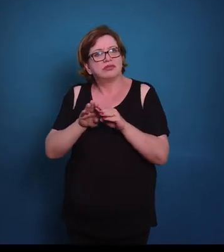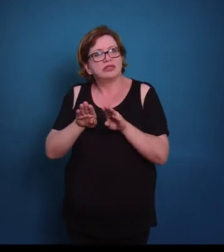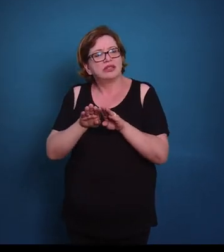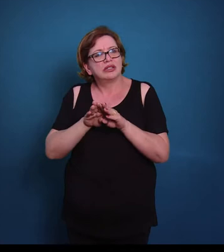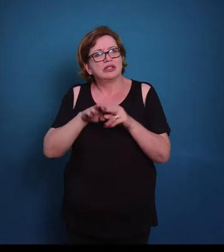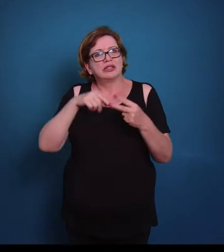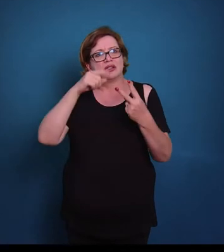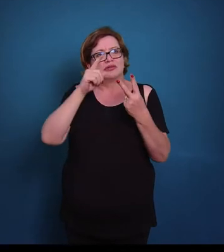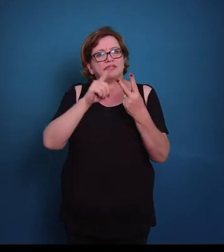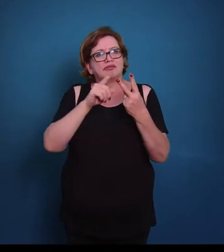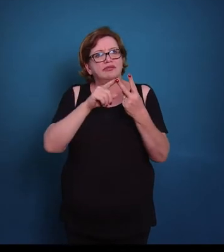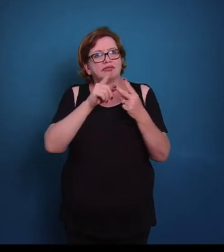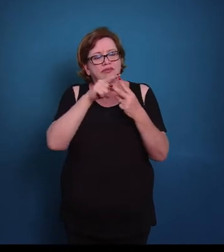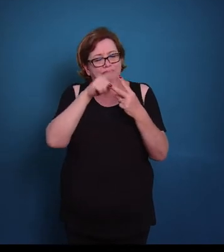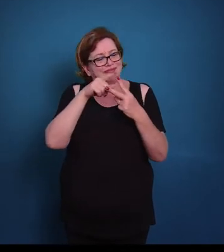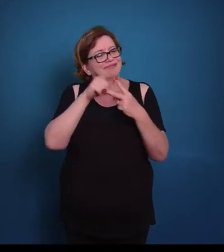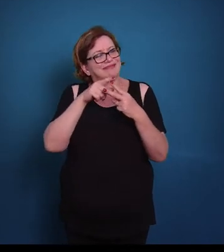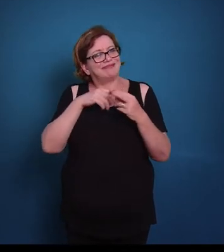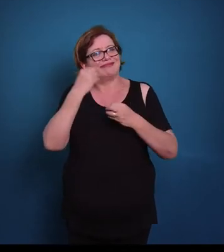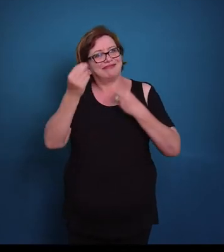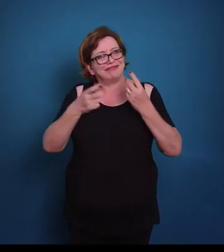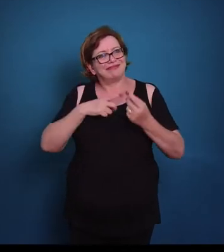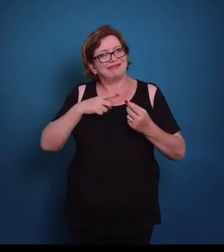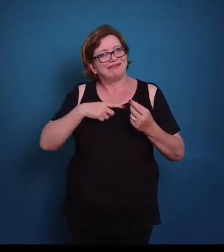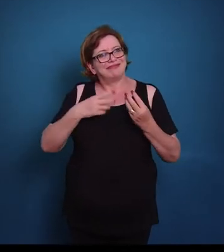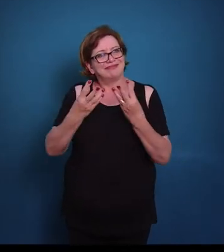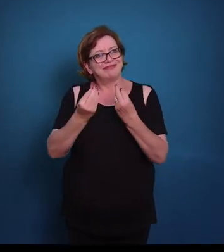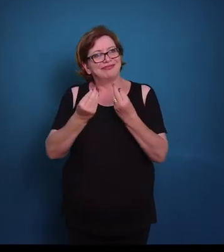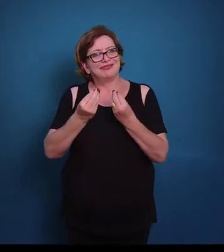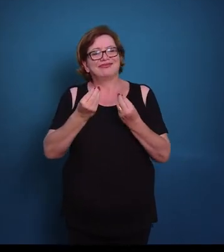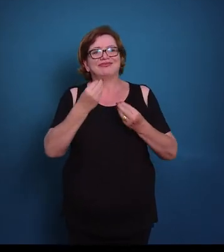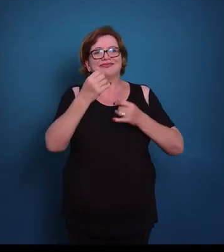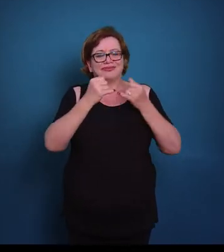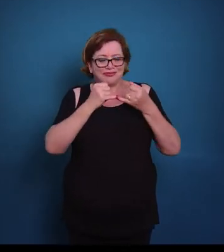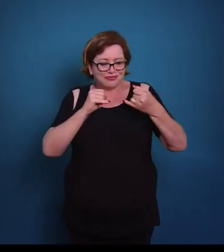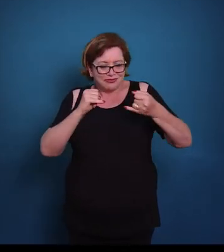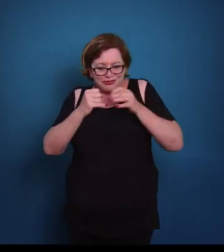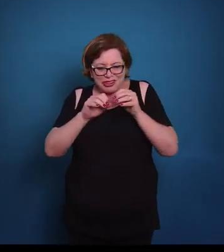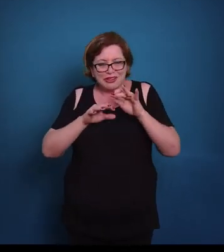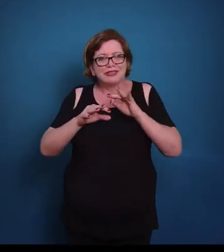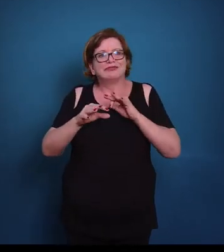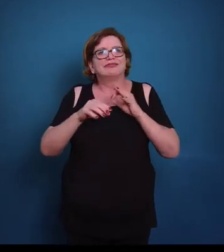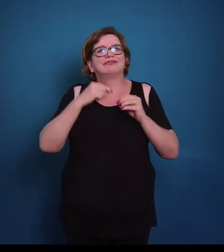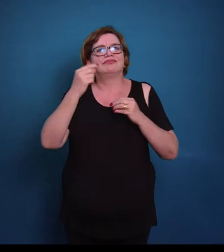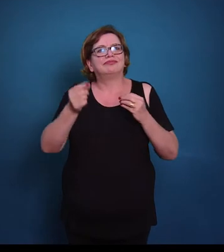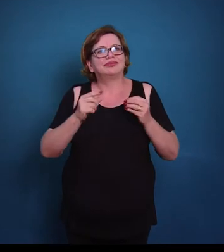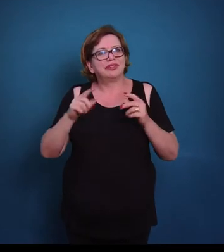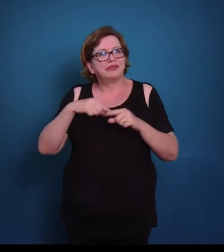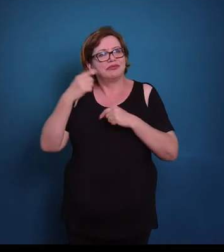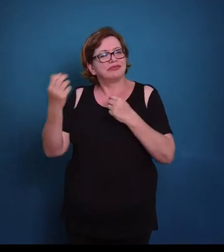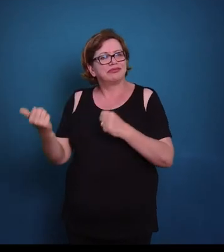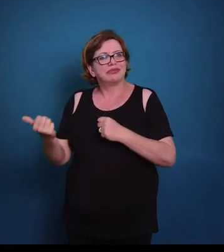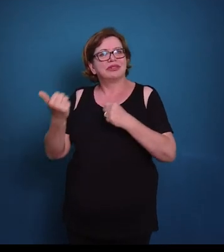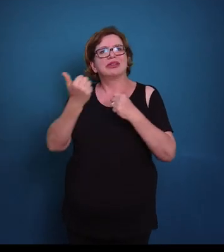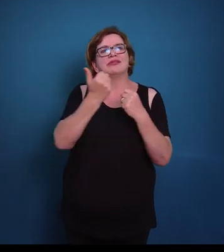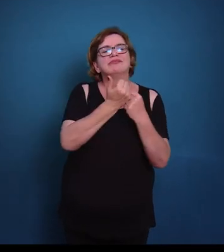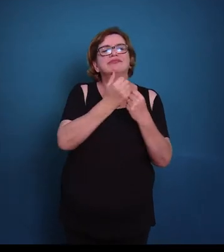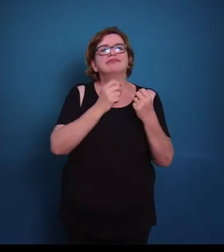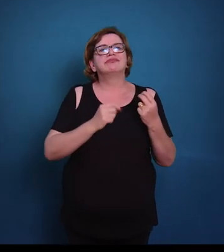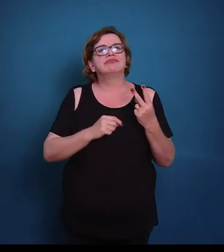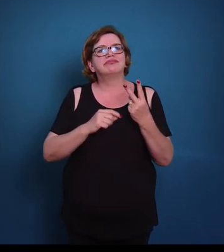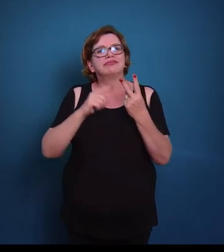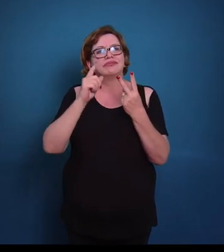E esse osso primário, em que nós temos um grande número de osteósteos e essas fibras irregulares, ele vai ser substituído posteriormente